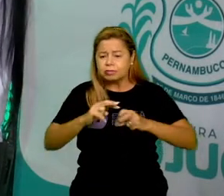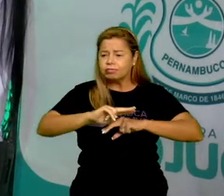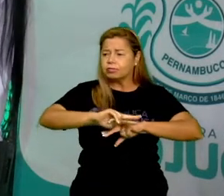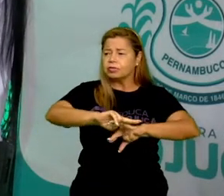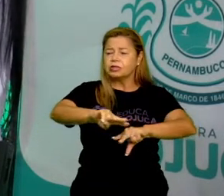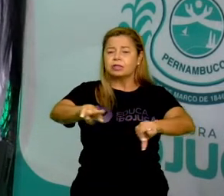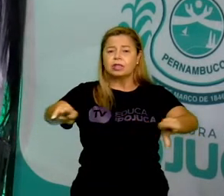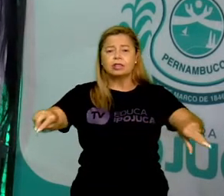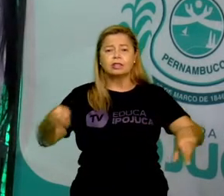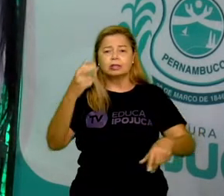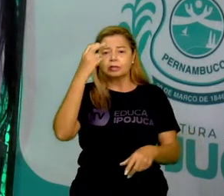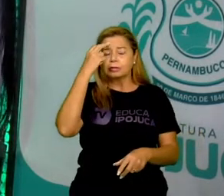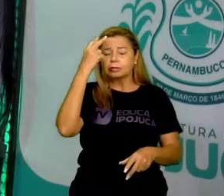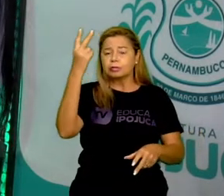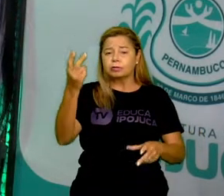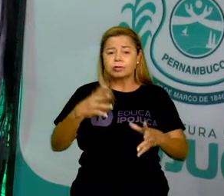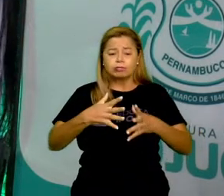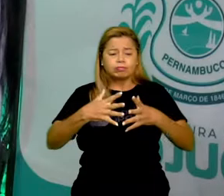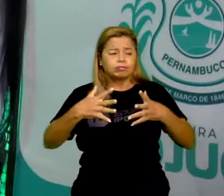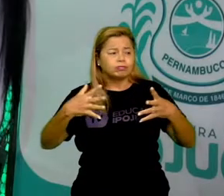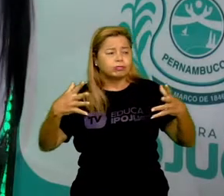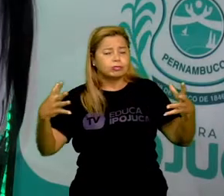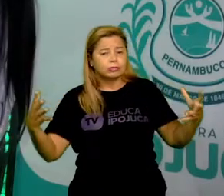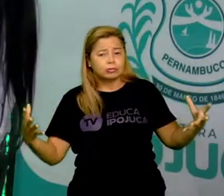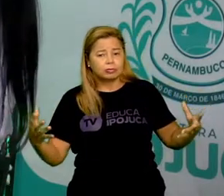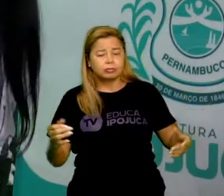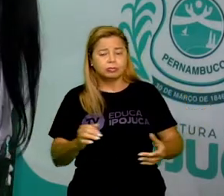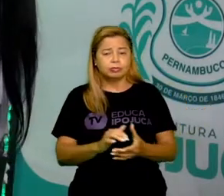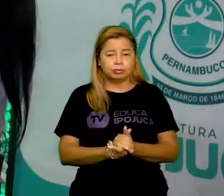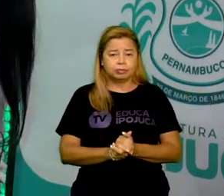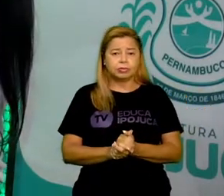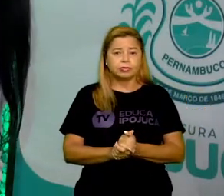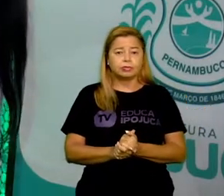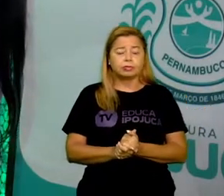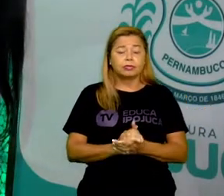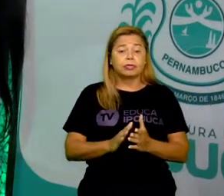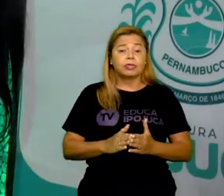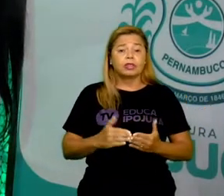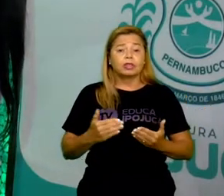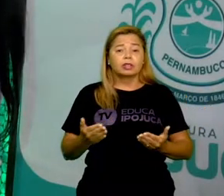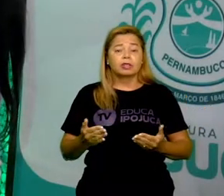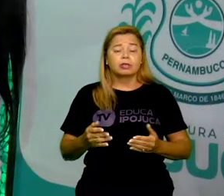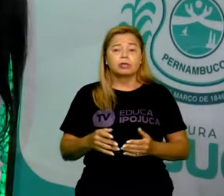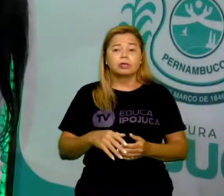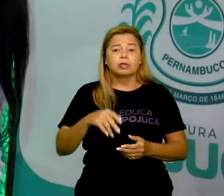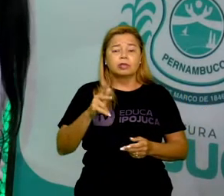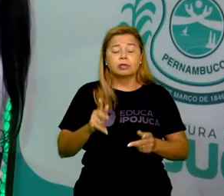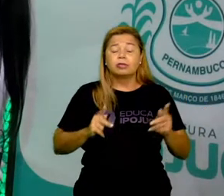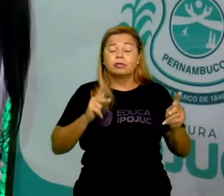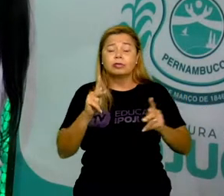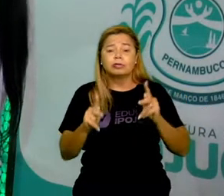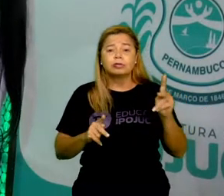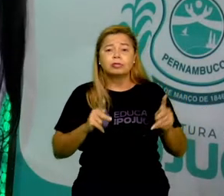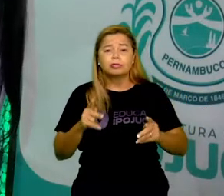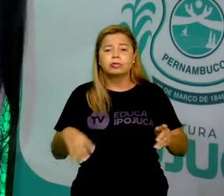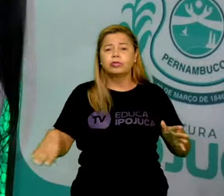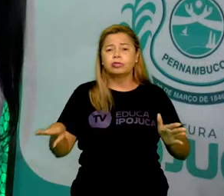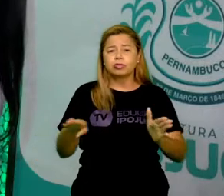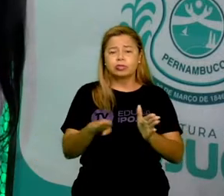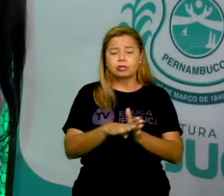Observe esse quadro que tem aí. Essas pessoas, esses povos foram chegando aqui no nosso país,